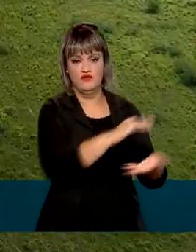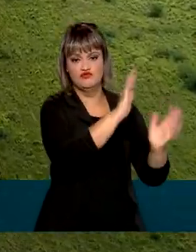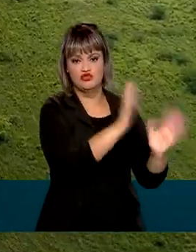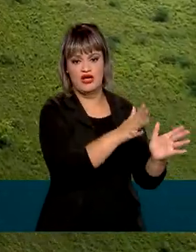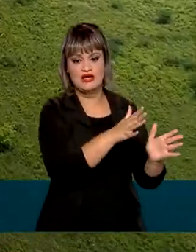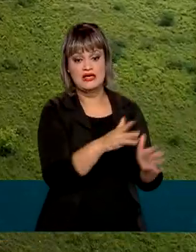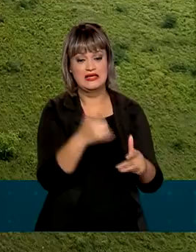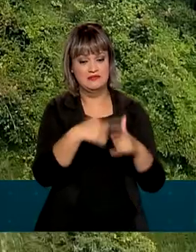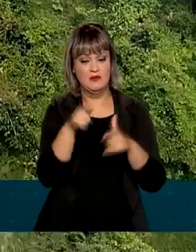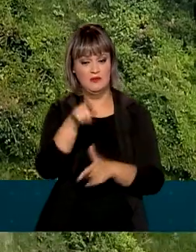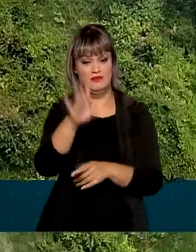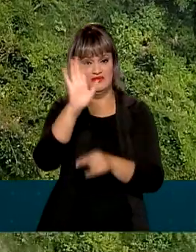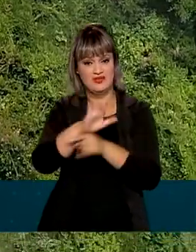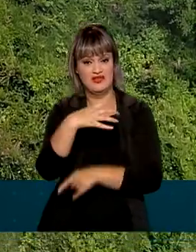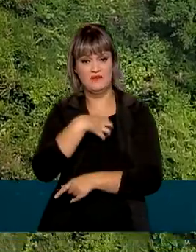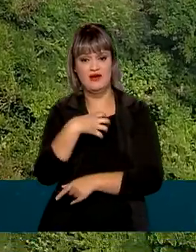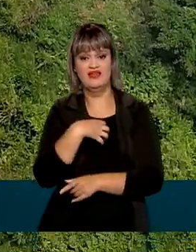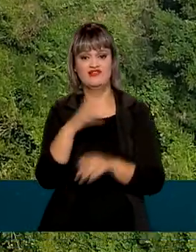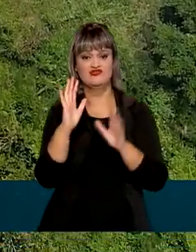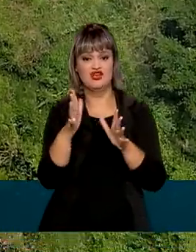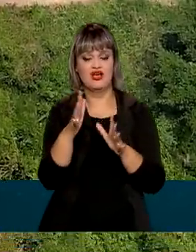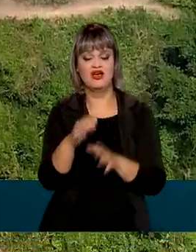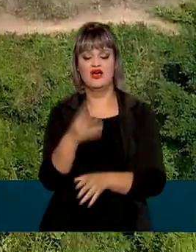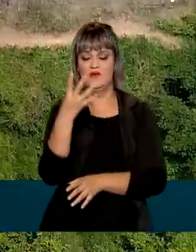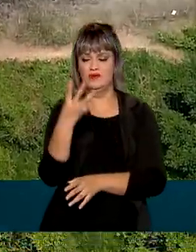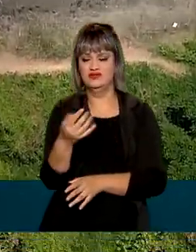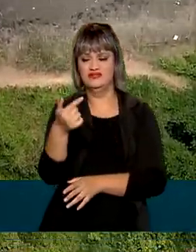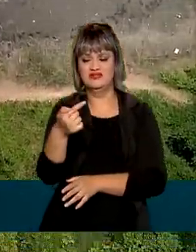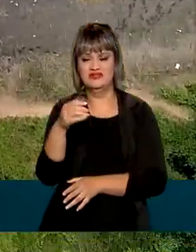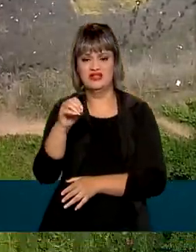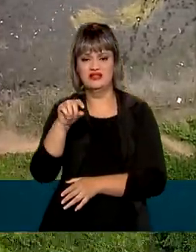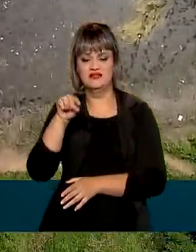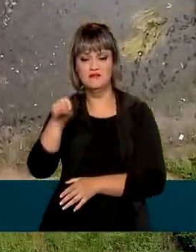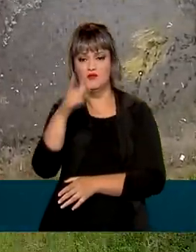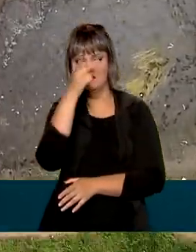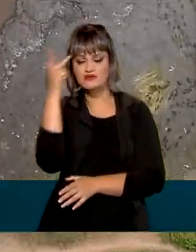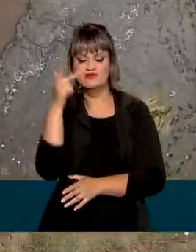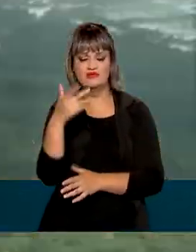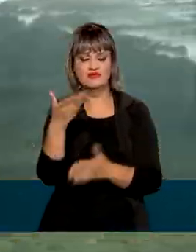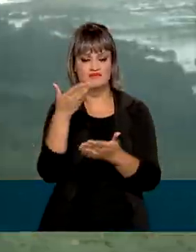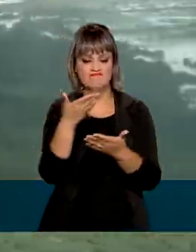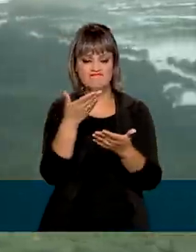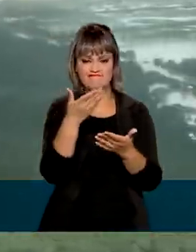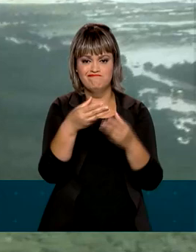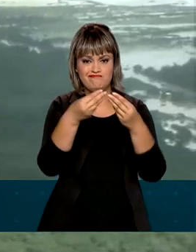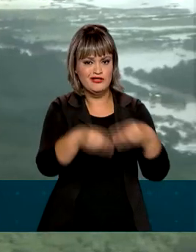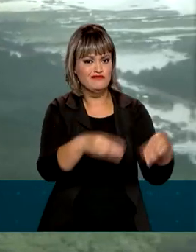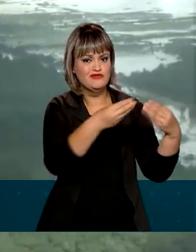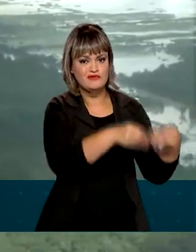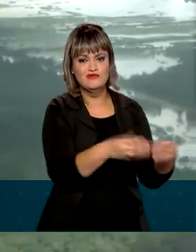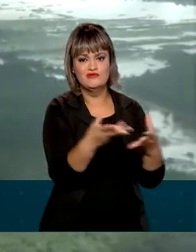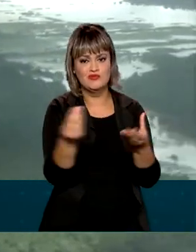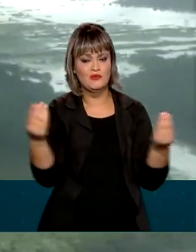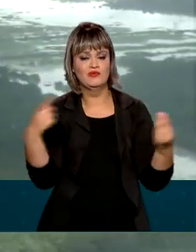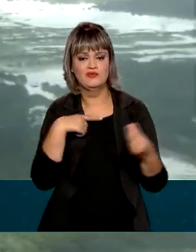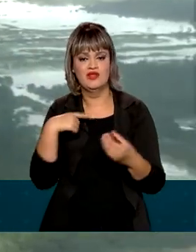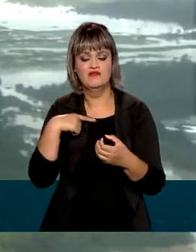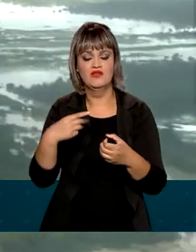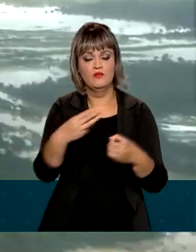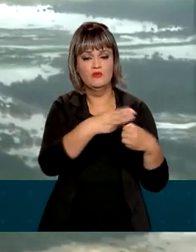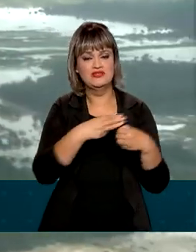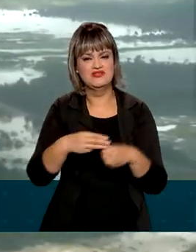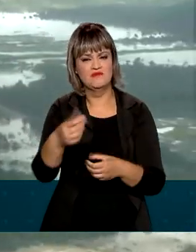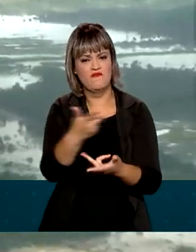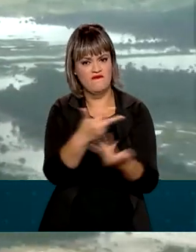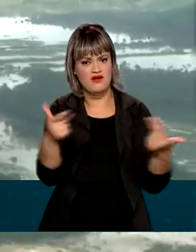tragédia na Bahia, até então, mais de 470 mil moradores foram atingidos em 116 municípios do estado, segundo a